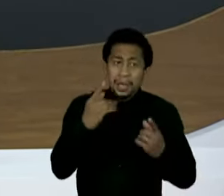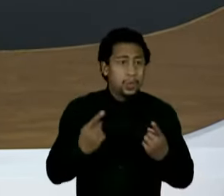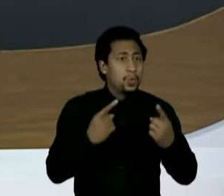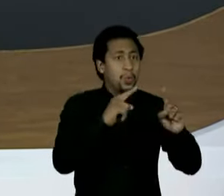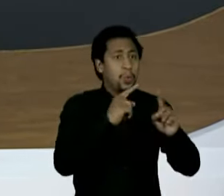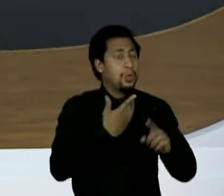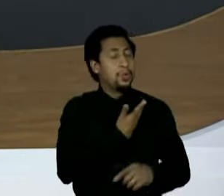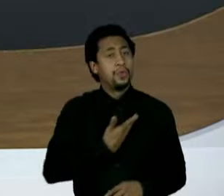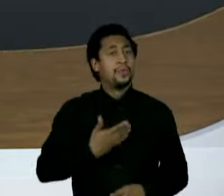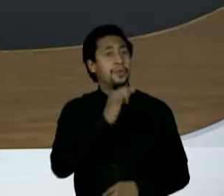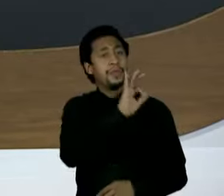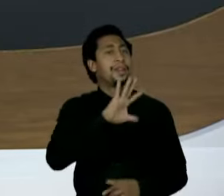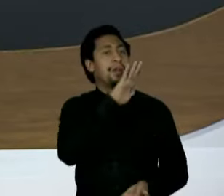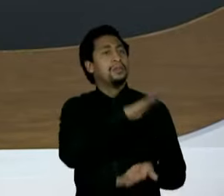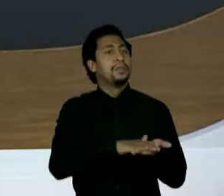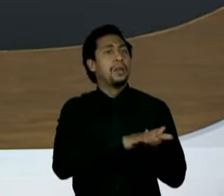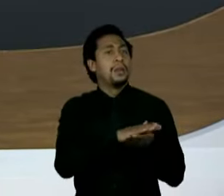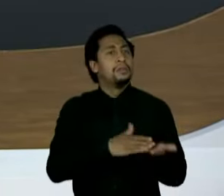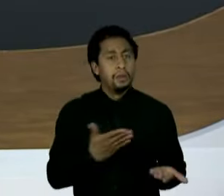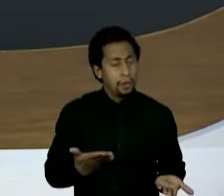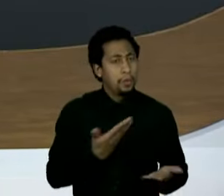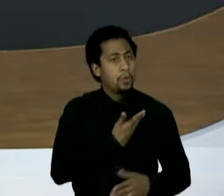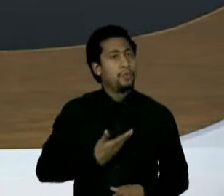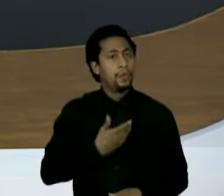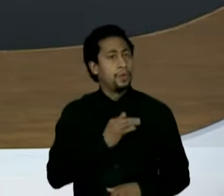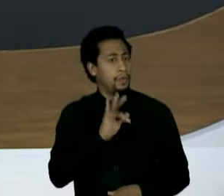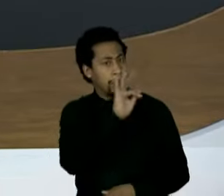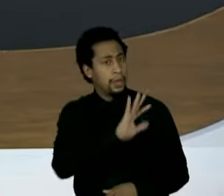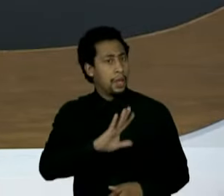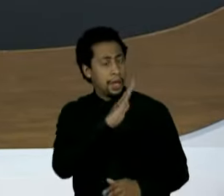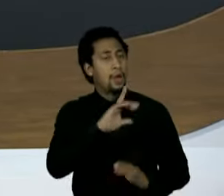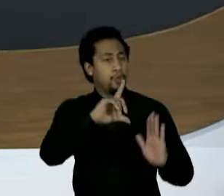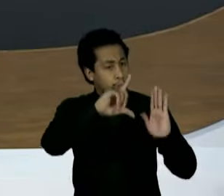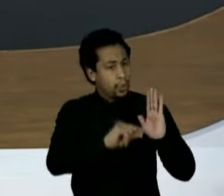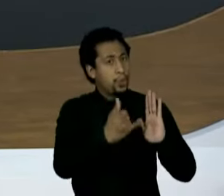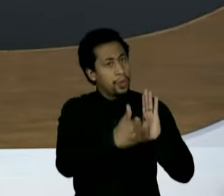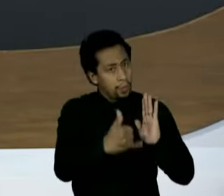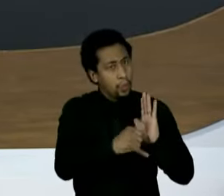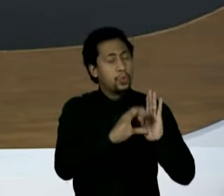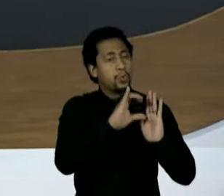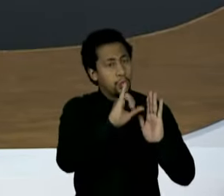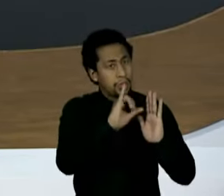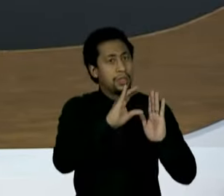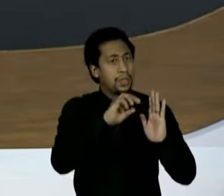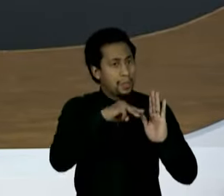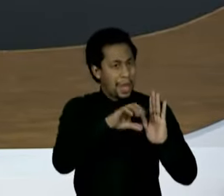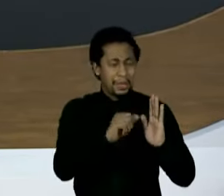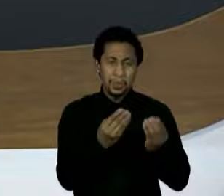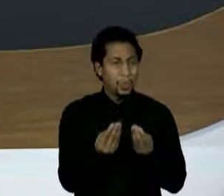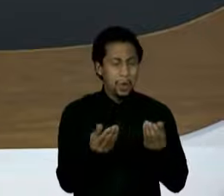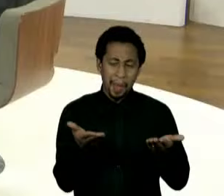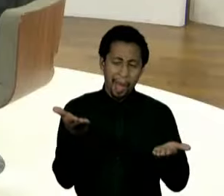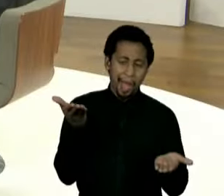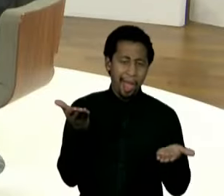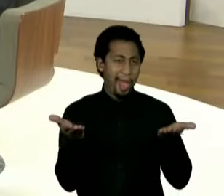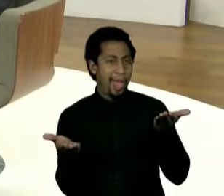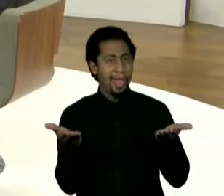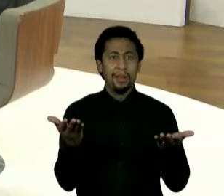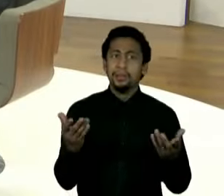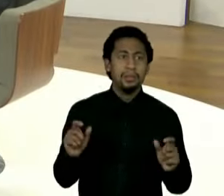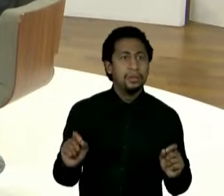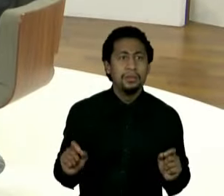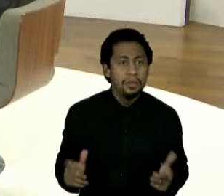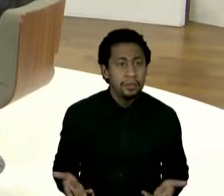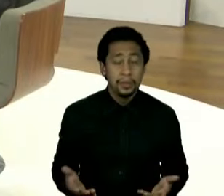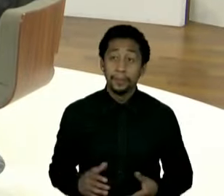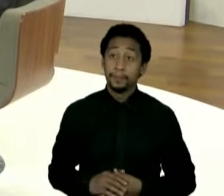uma arrecadação muito grande do estado de São Paulo. O senhor não acha que fica dois pesos e duas medidas? Não, eu sou candidato